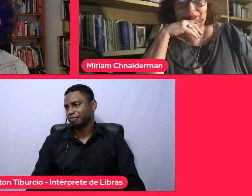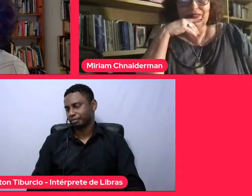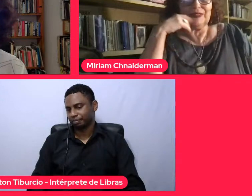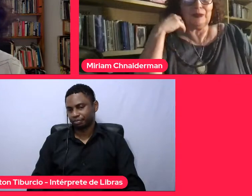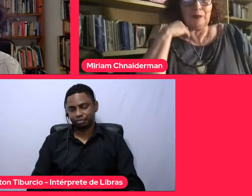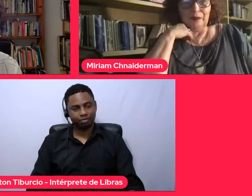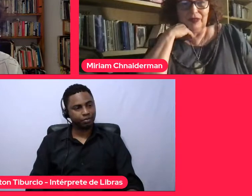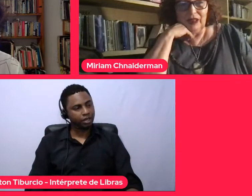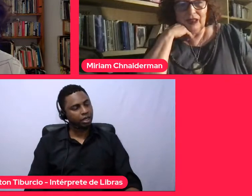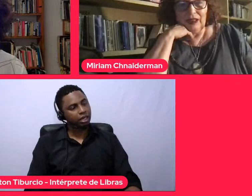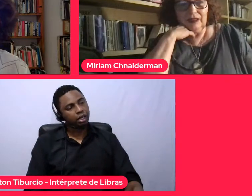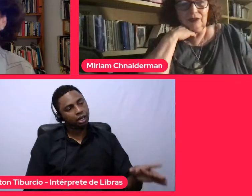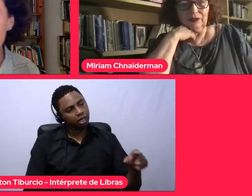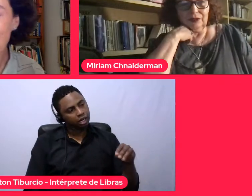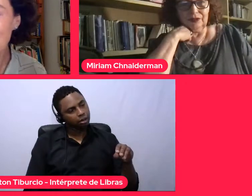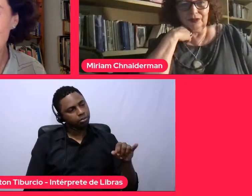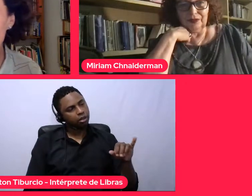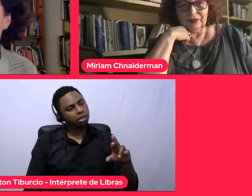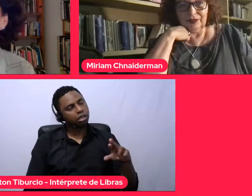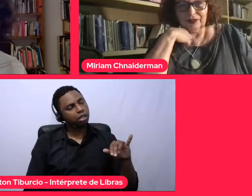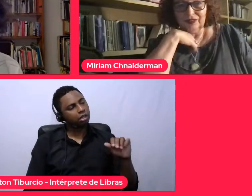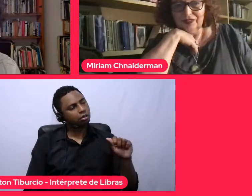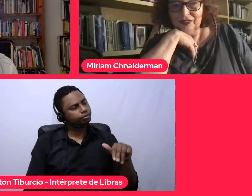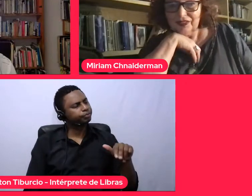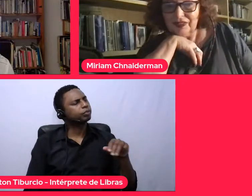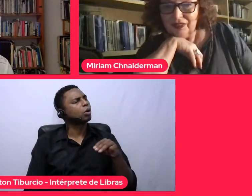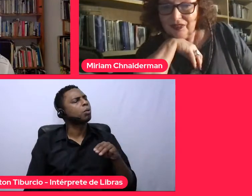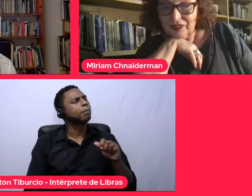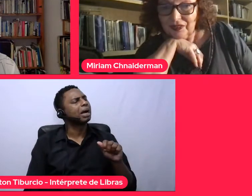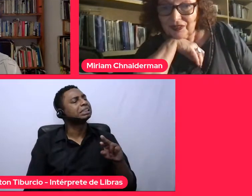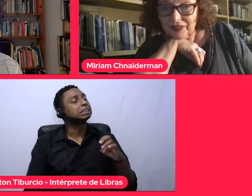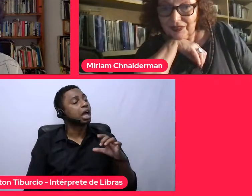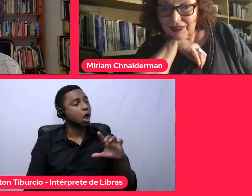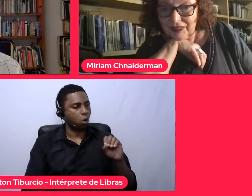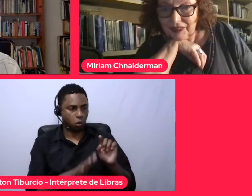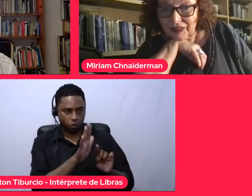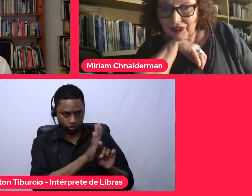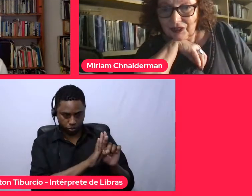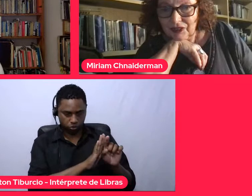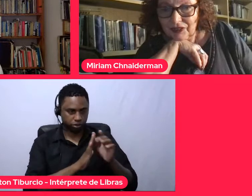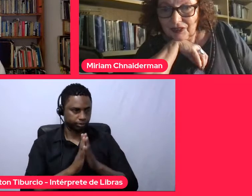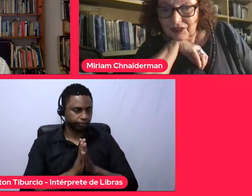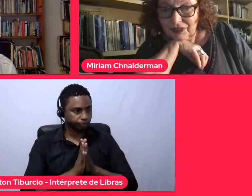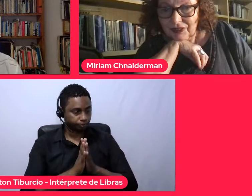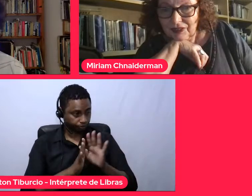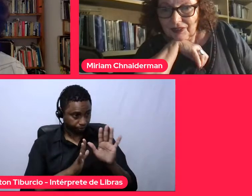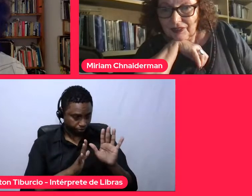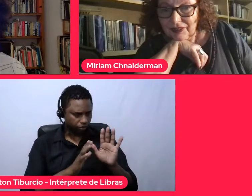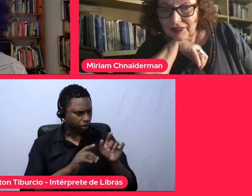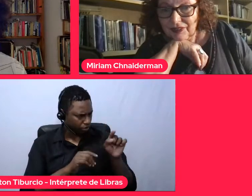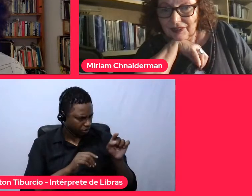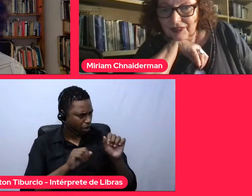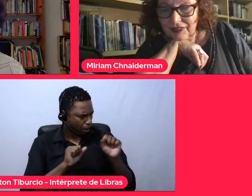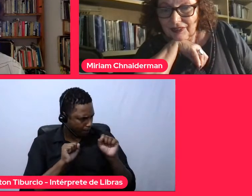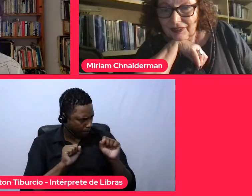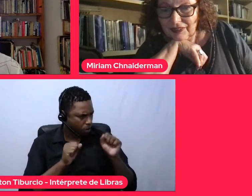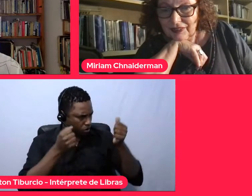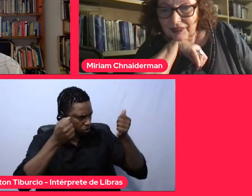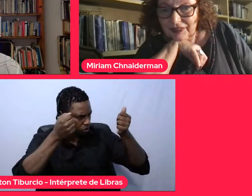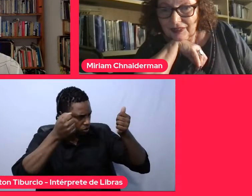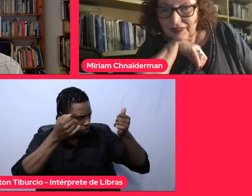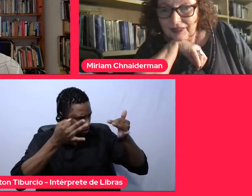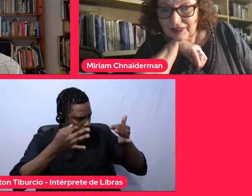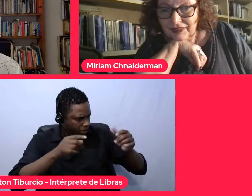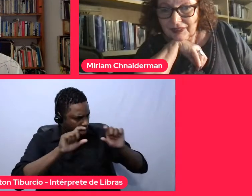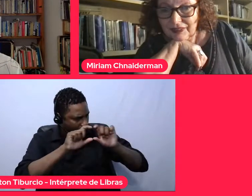Miriam, o Marcelo Ferraz pergunta, você pode, ele pede, você pode comentar a frase